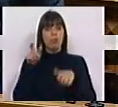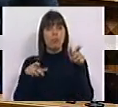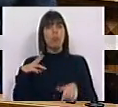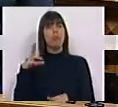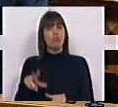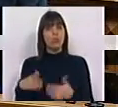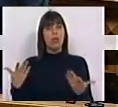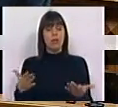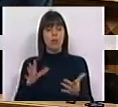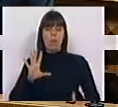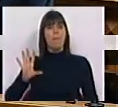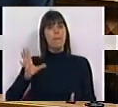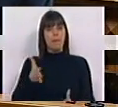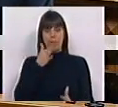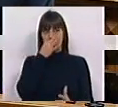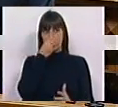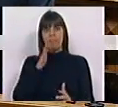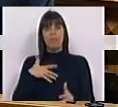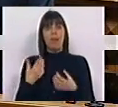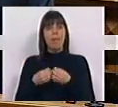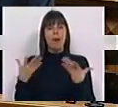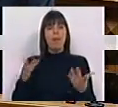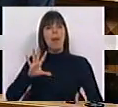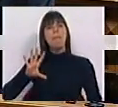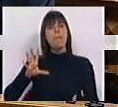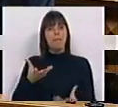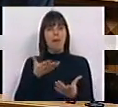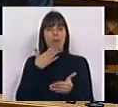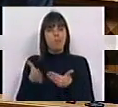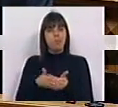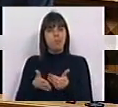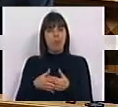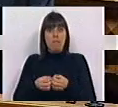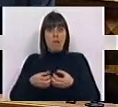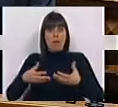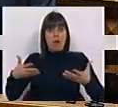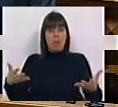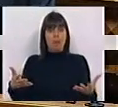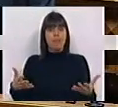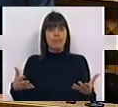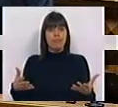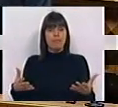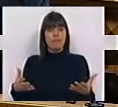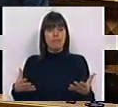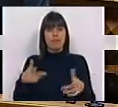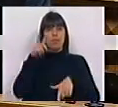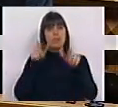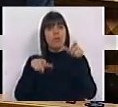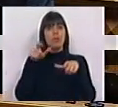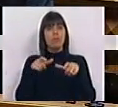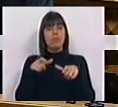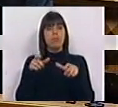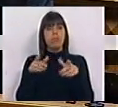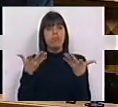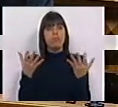portugueses, num país que é cada vez mais um país envelhecido e com uma população